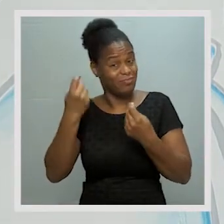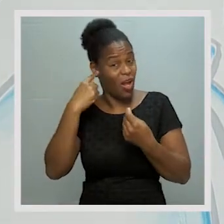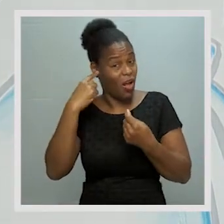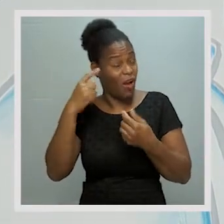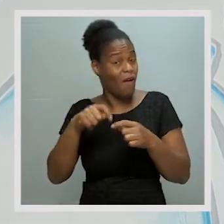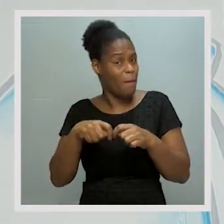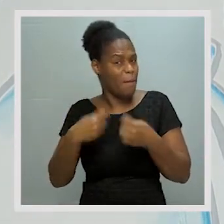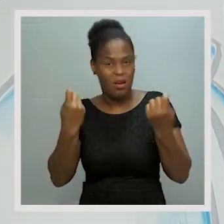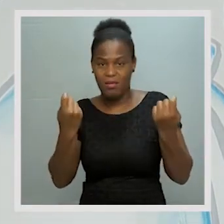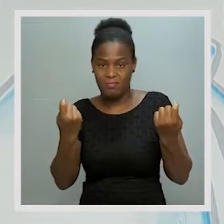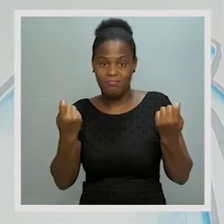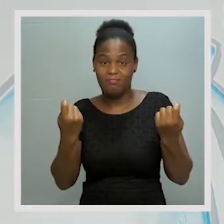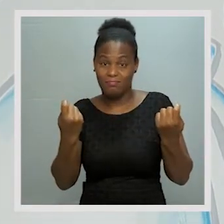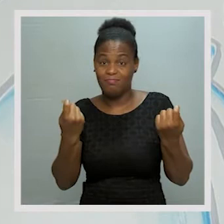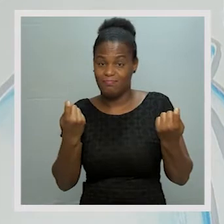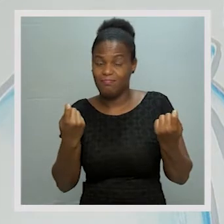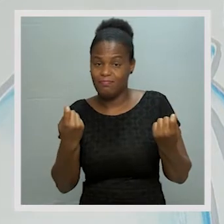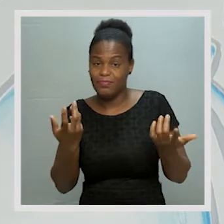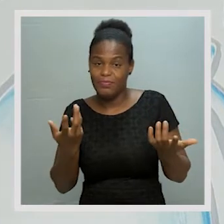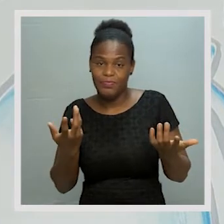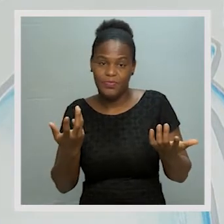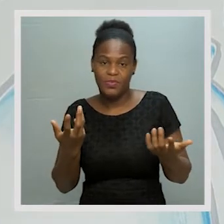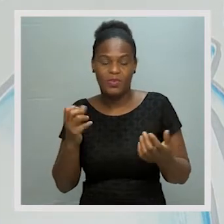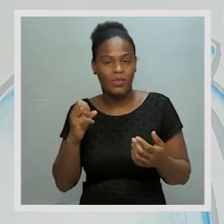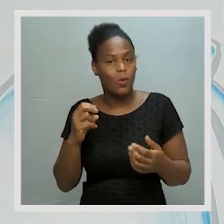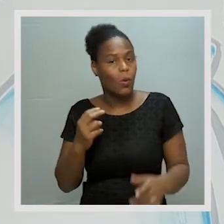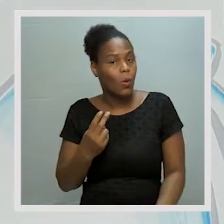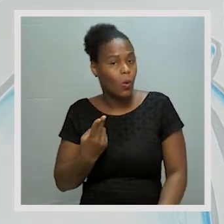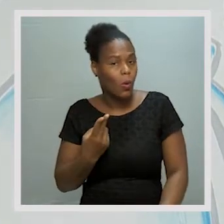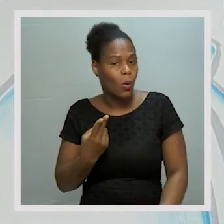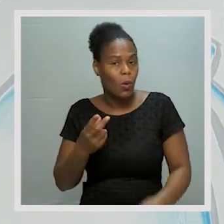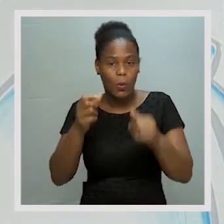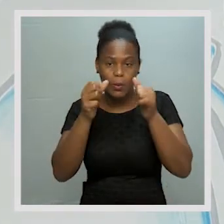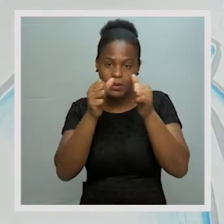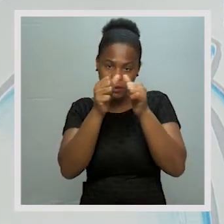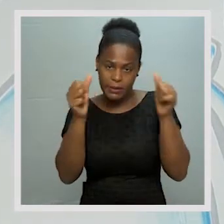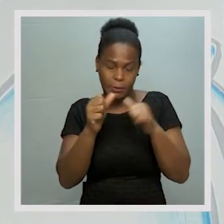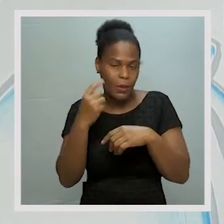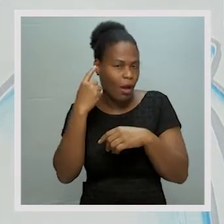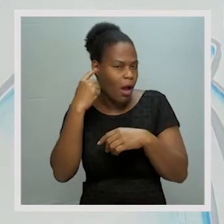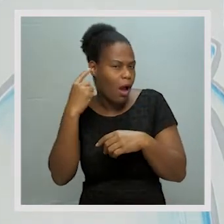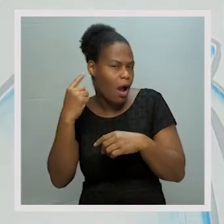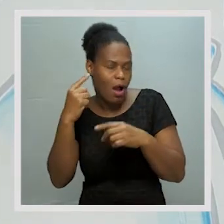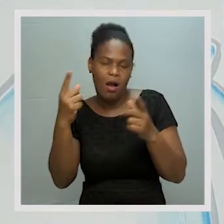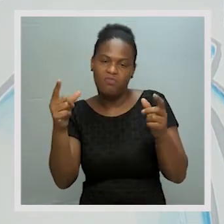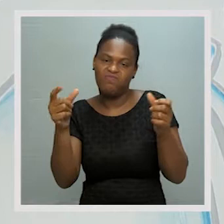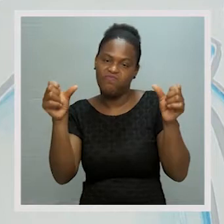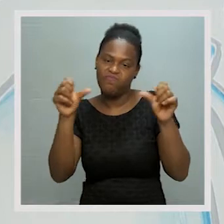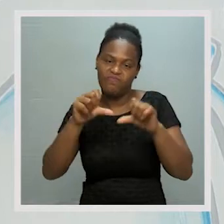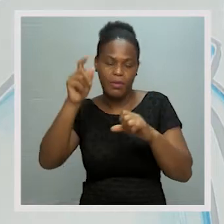danifica, danifica completamente, ou atrapalha o nosso sistema de audição.